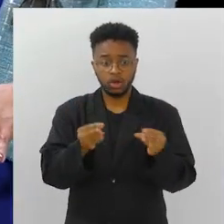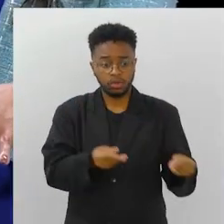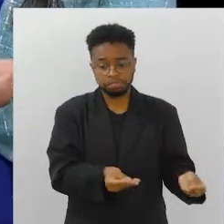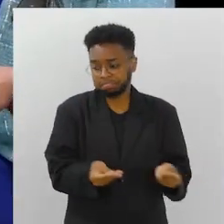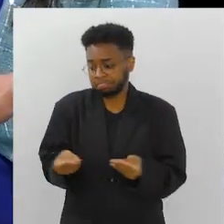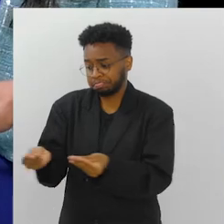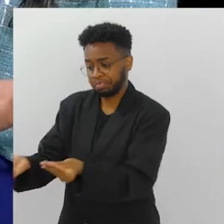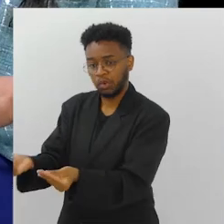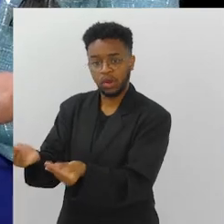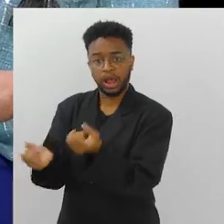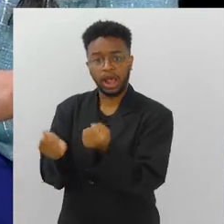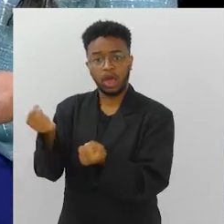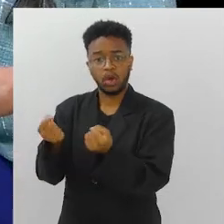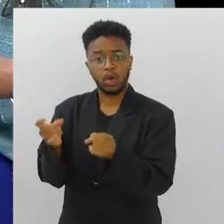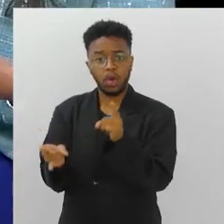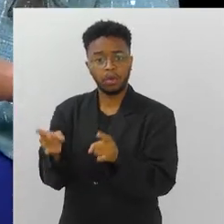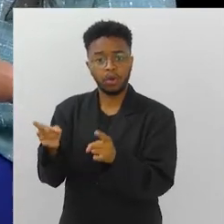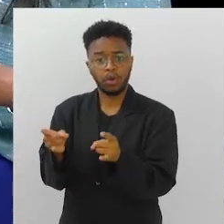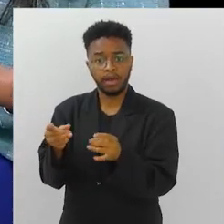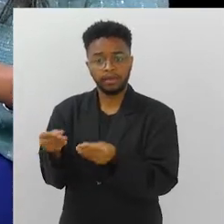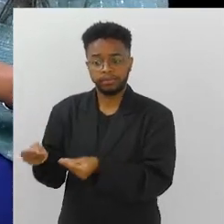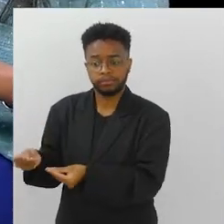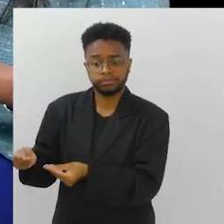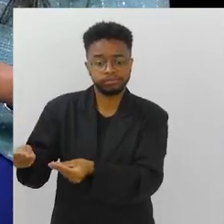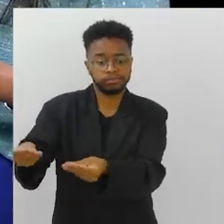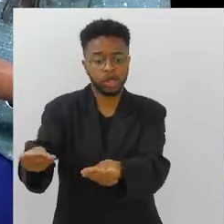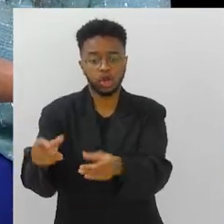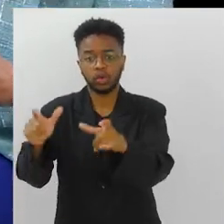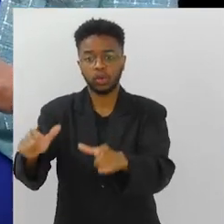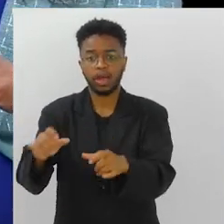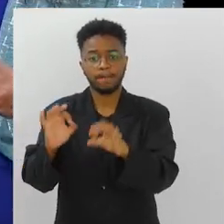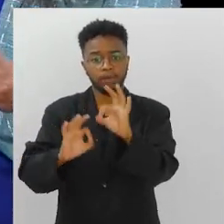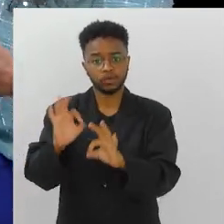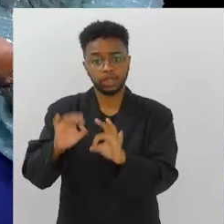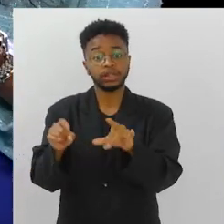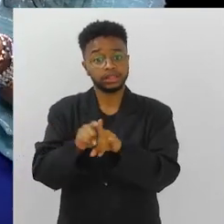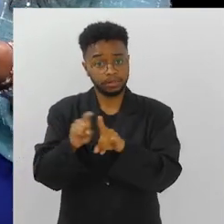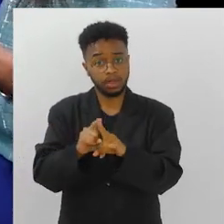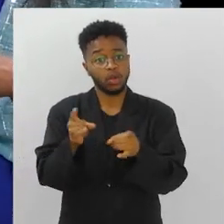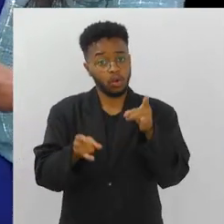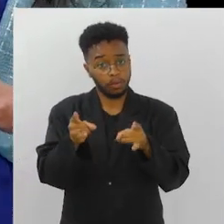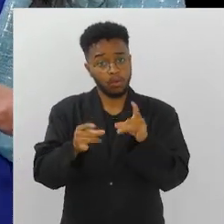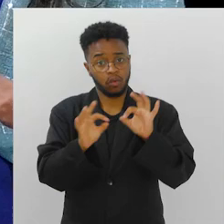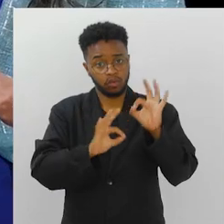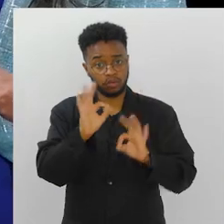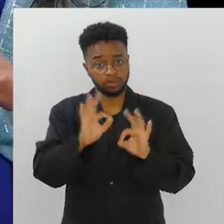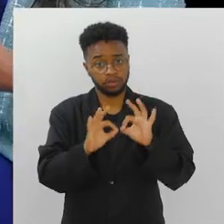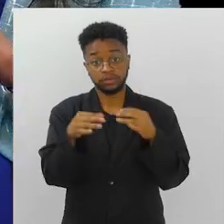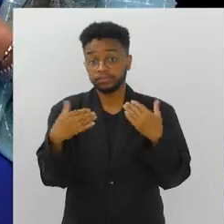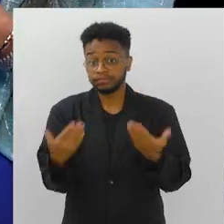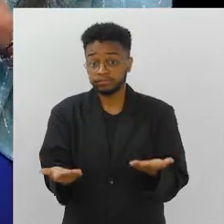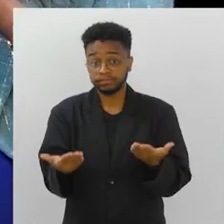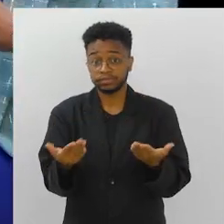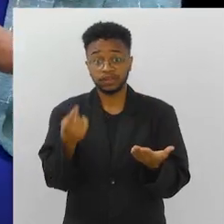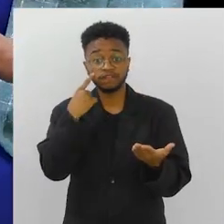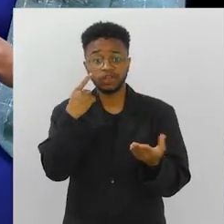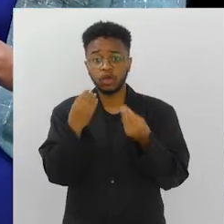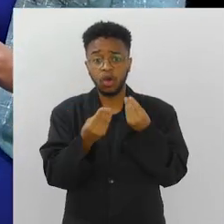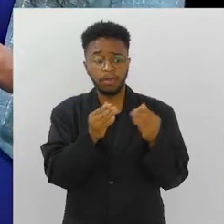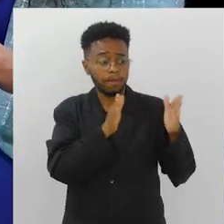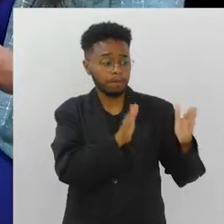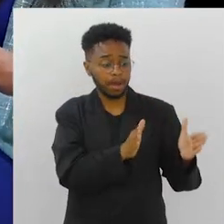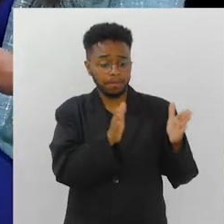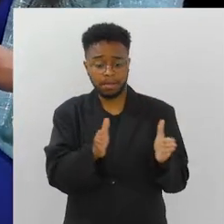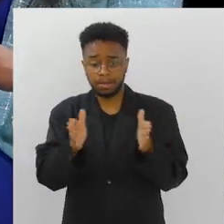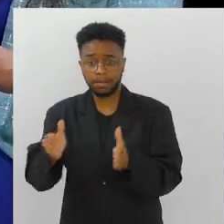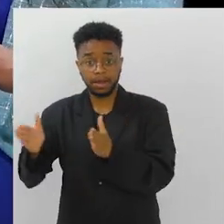sobre uns carrinhos que são robôs, também, que levam até a base de montagem, que também o robô monta. Então, assim, olha a